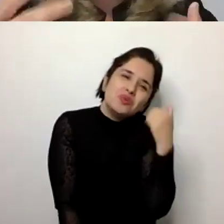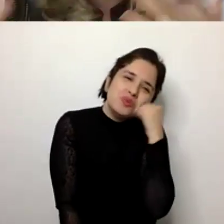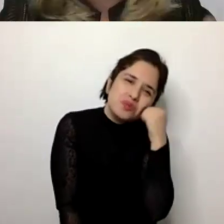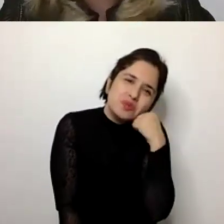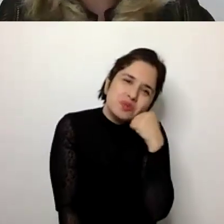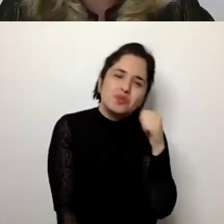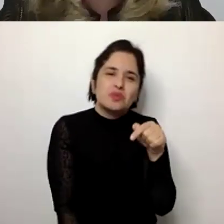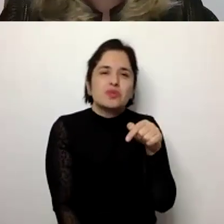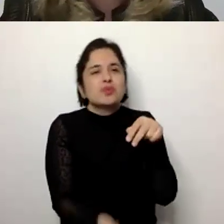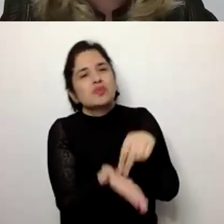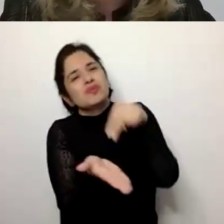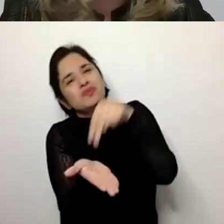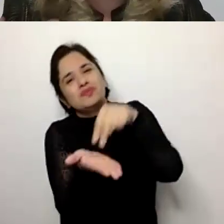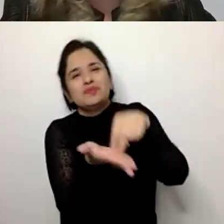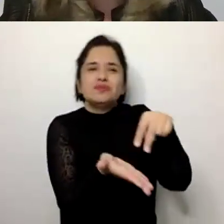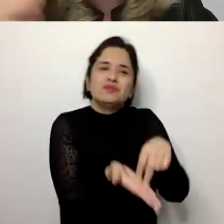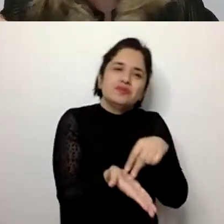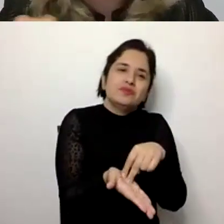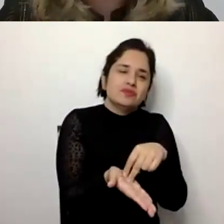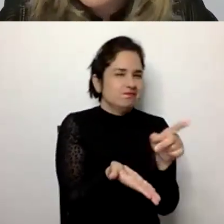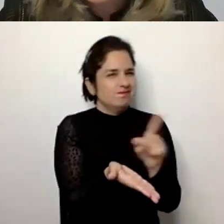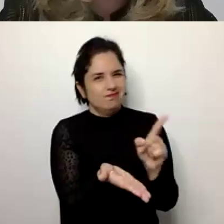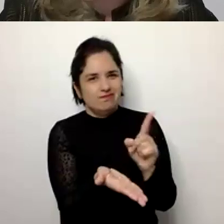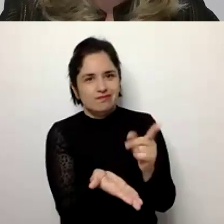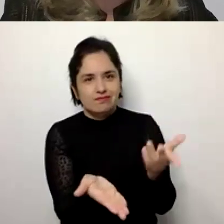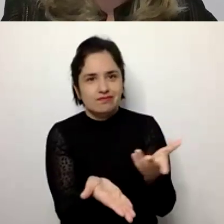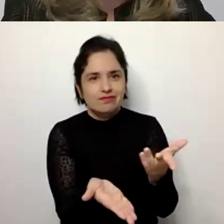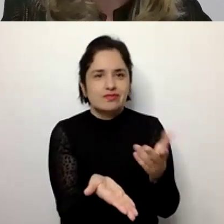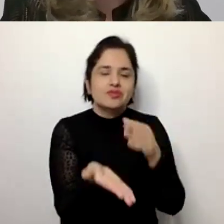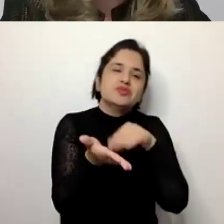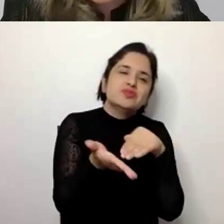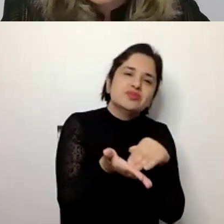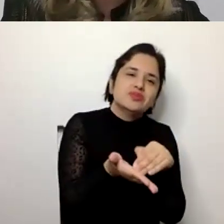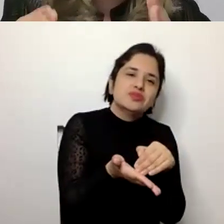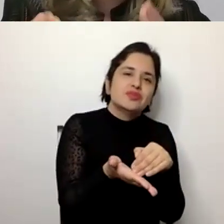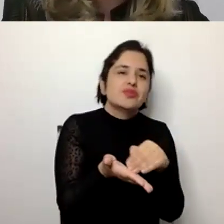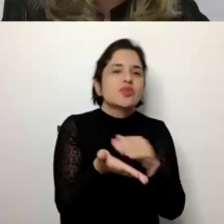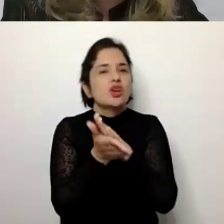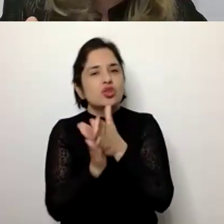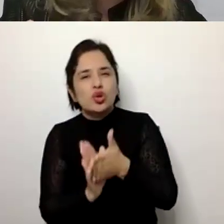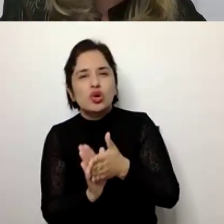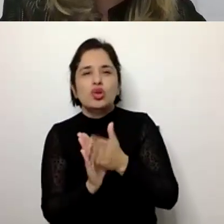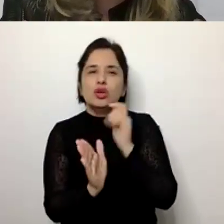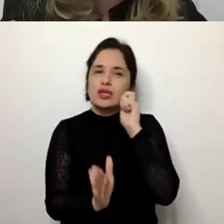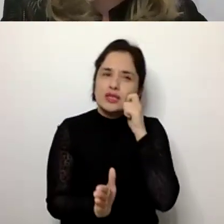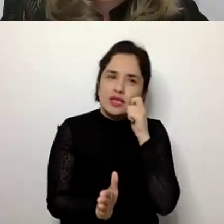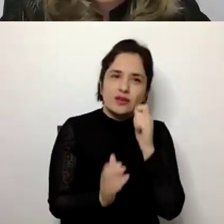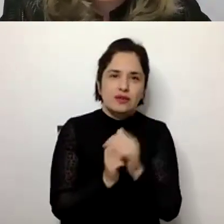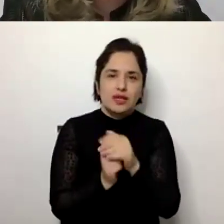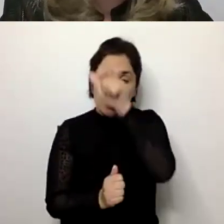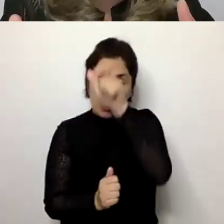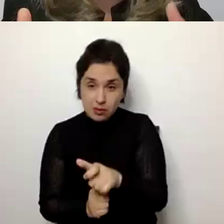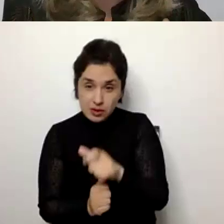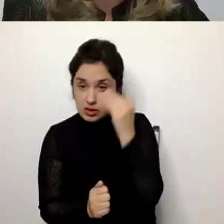dando brinquedinhos para brincar ou só para pintar. Então, tudo aquilo que vai fazer com que a pessoa com